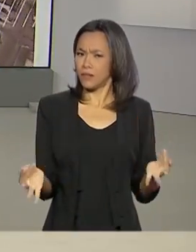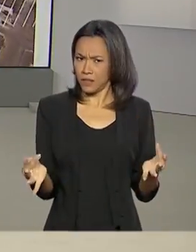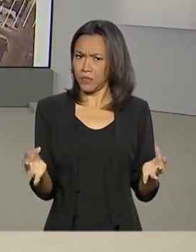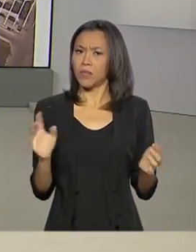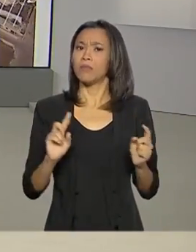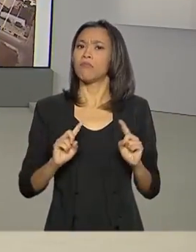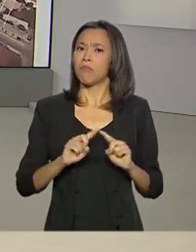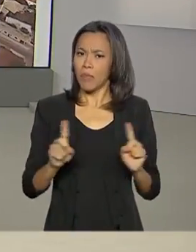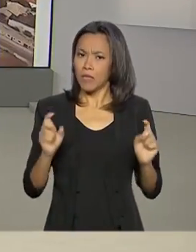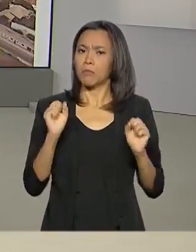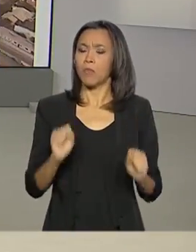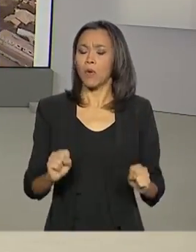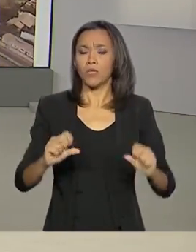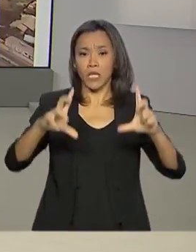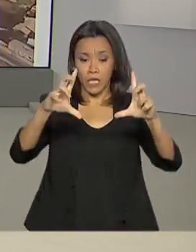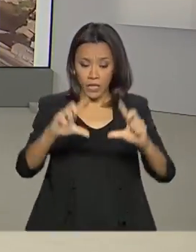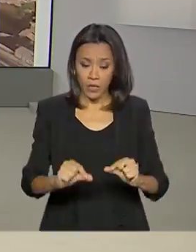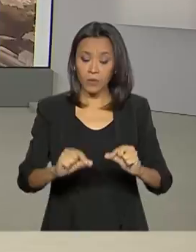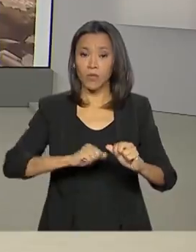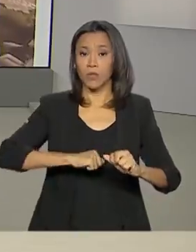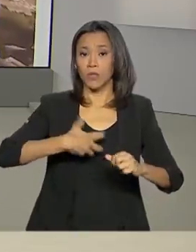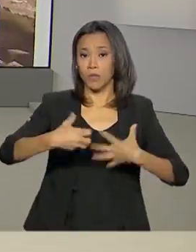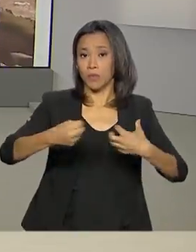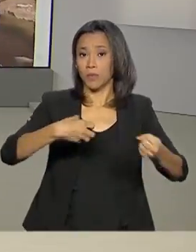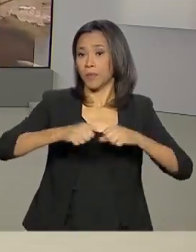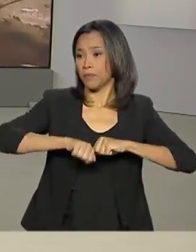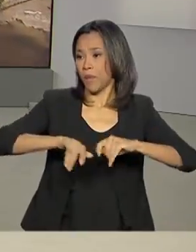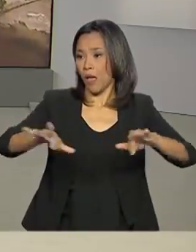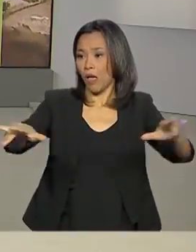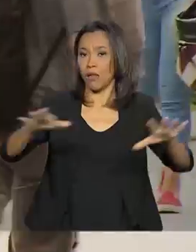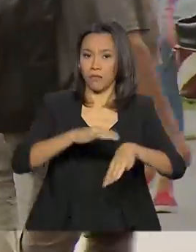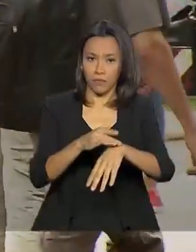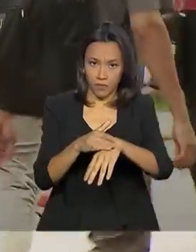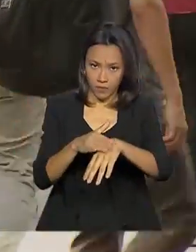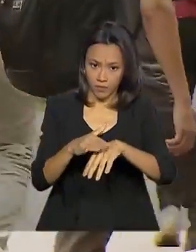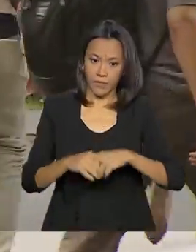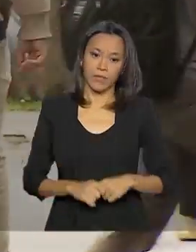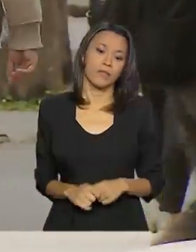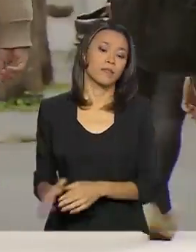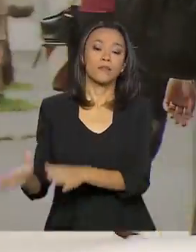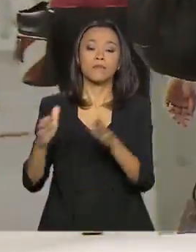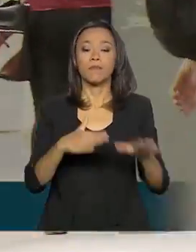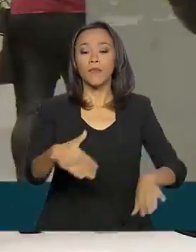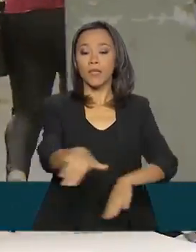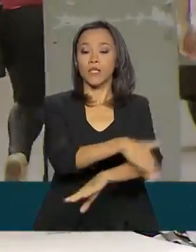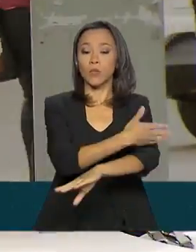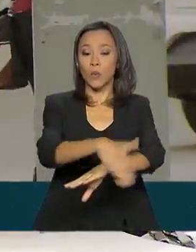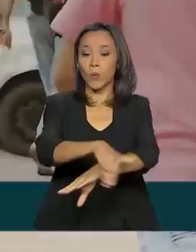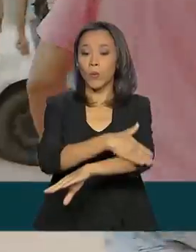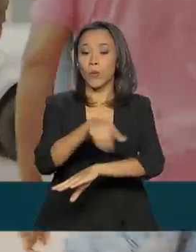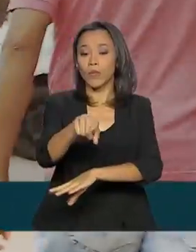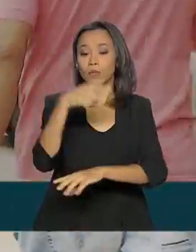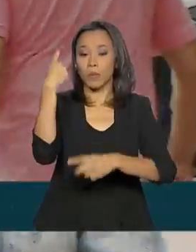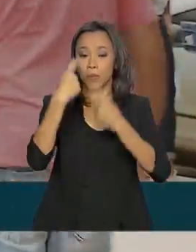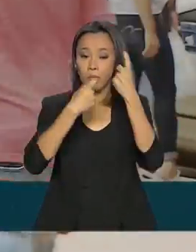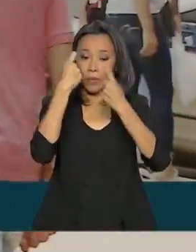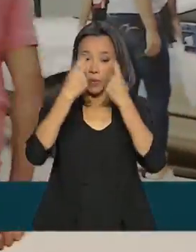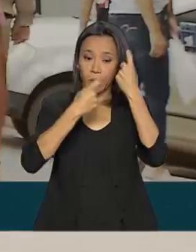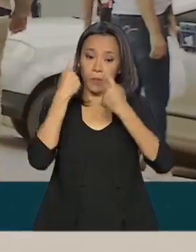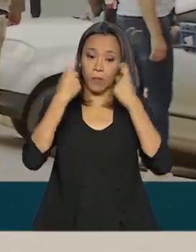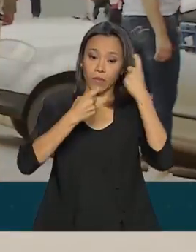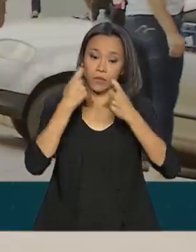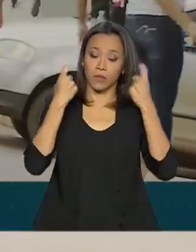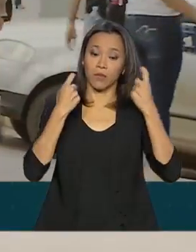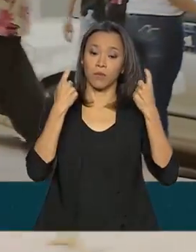mas que podem reduzir o risco de transmissão da doença. Nas ruas, uma preocupação é comum a